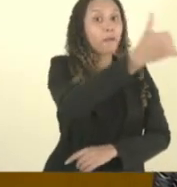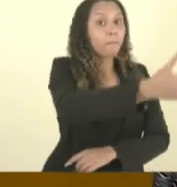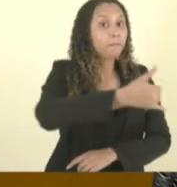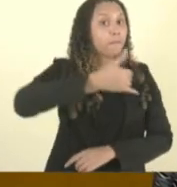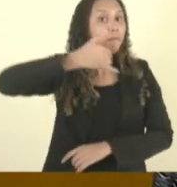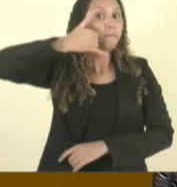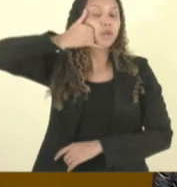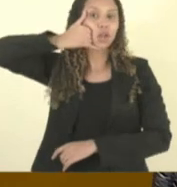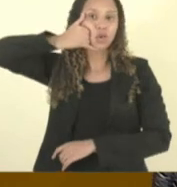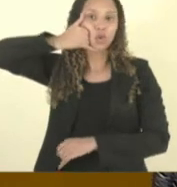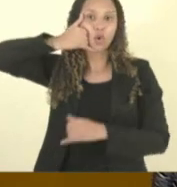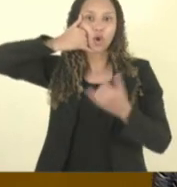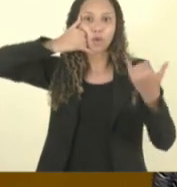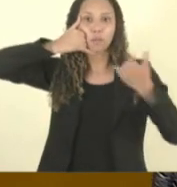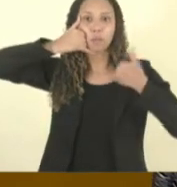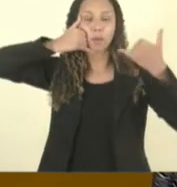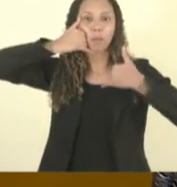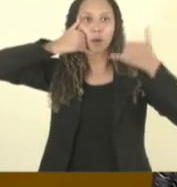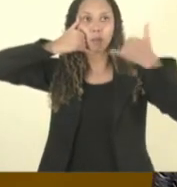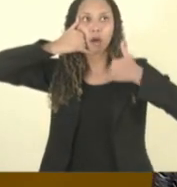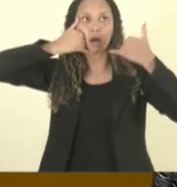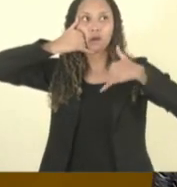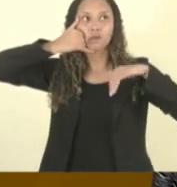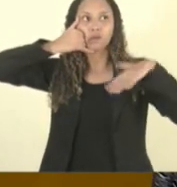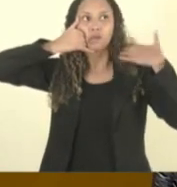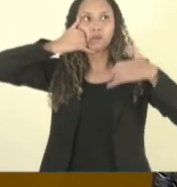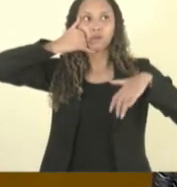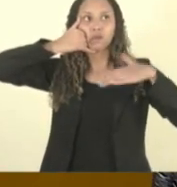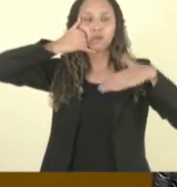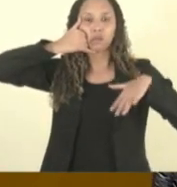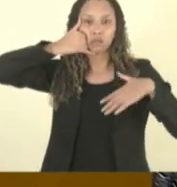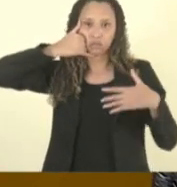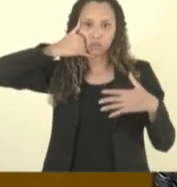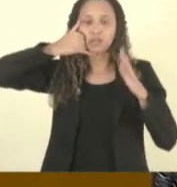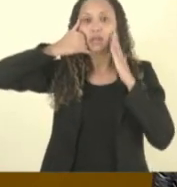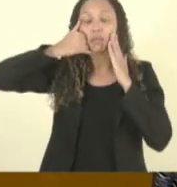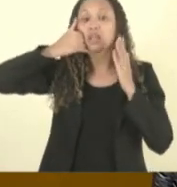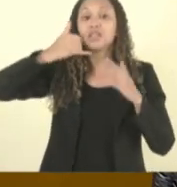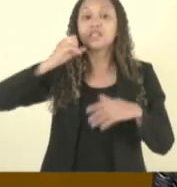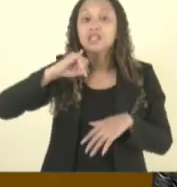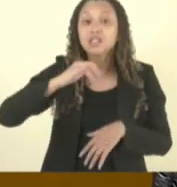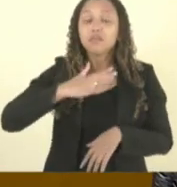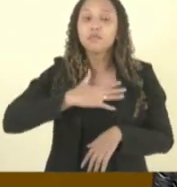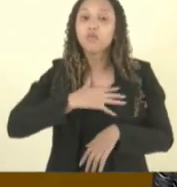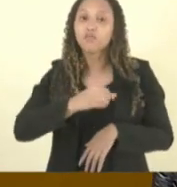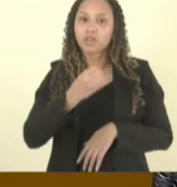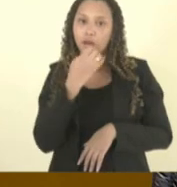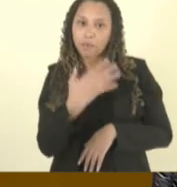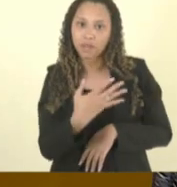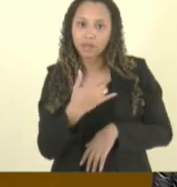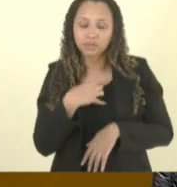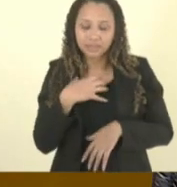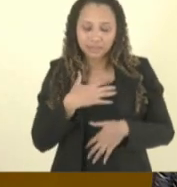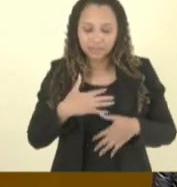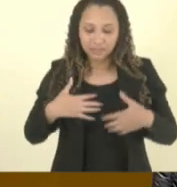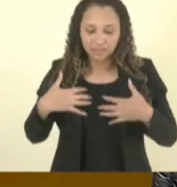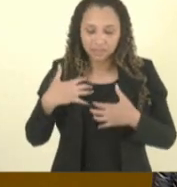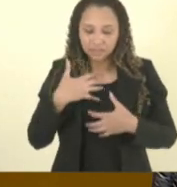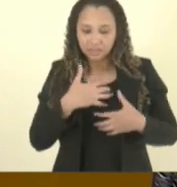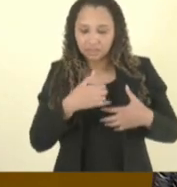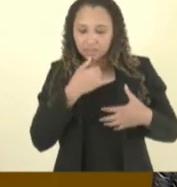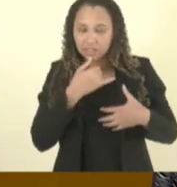o acontecido querendo saber o que que se meu filho estava bem eu fiquei muito entristecida em saber desse relato